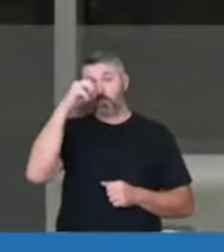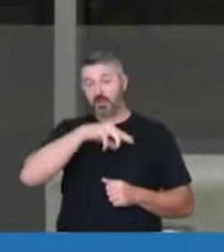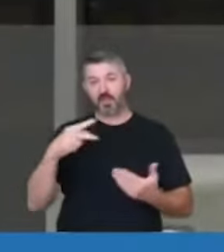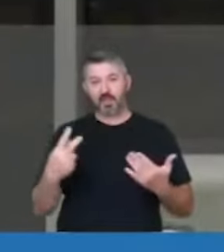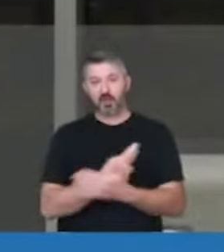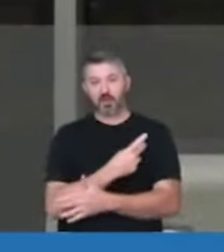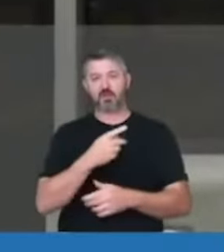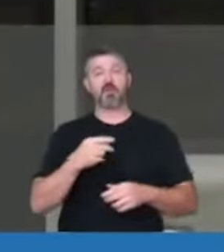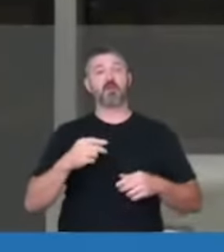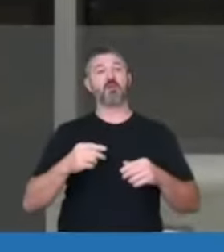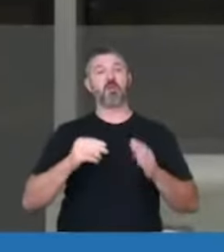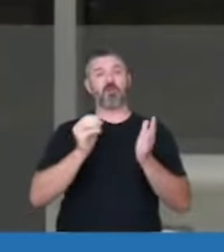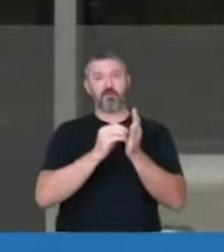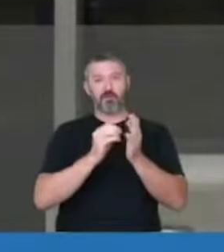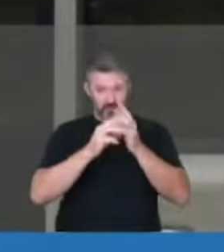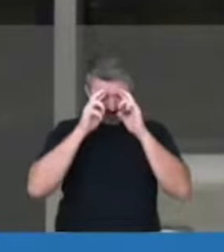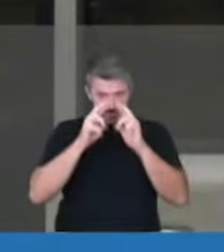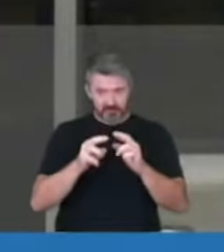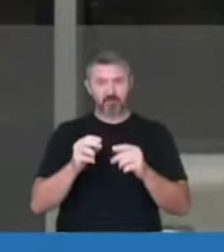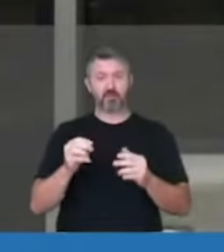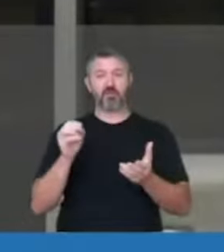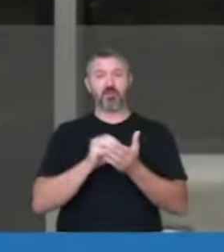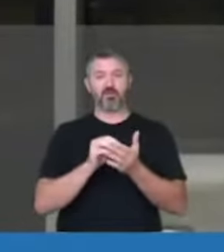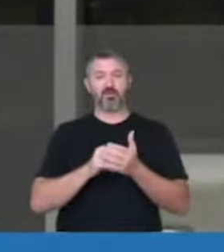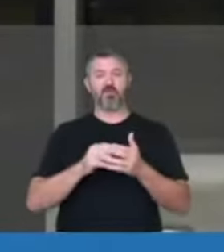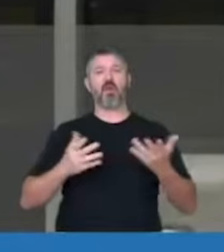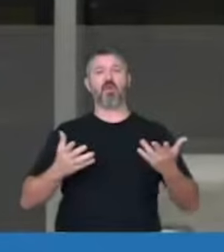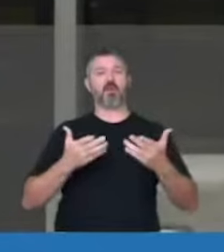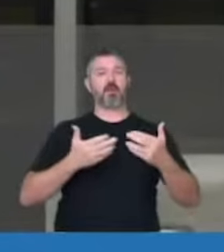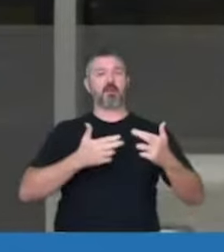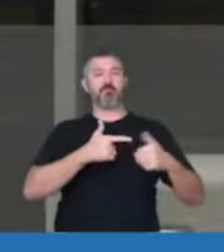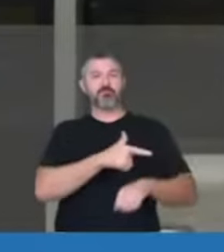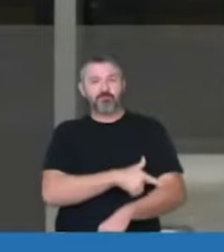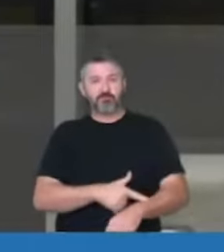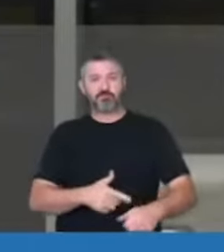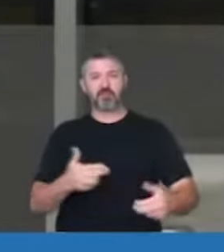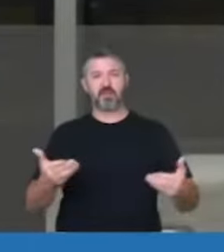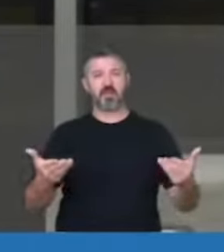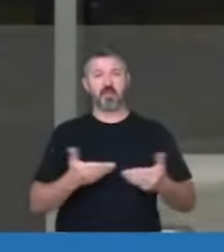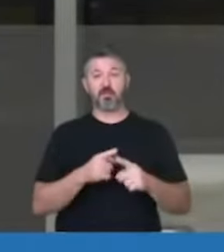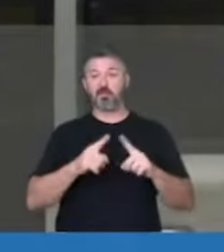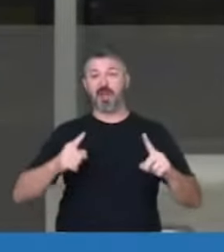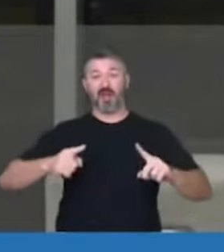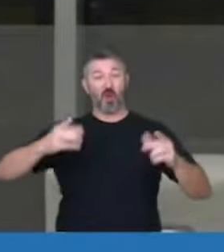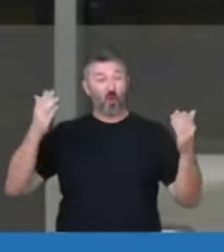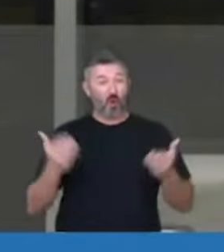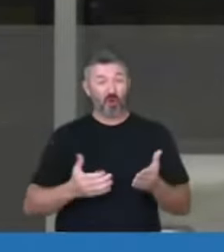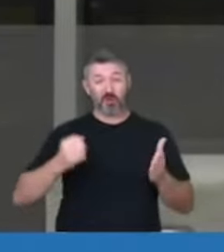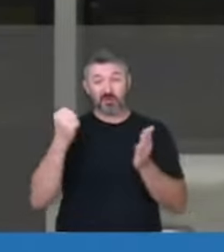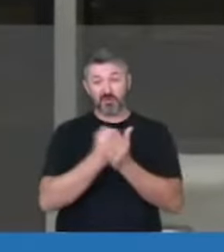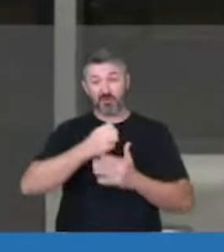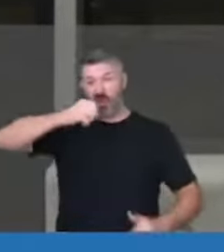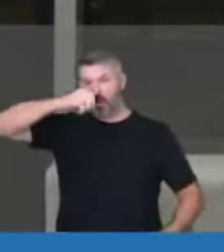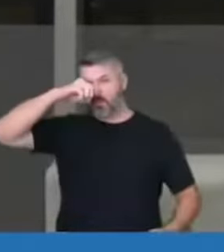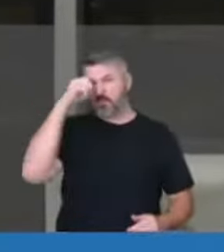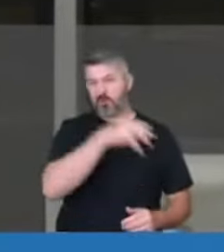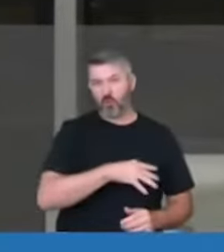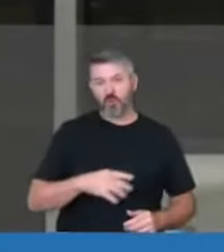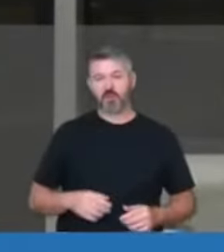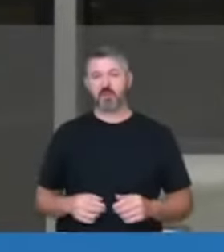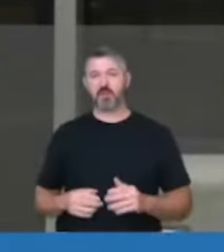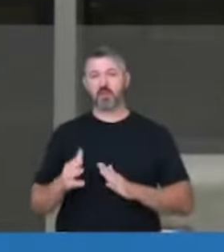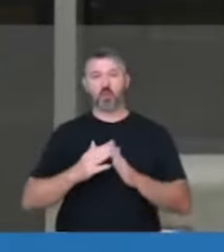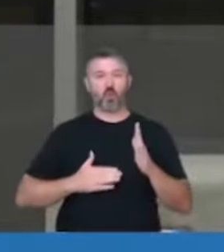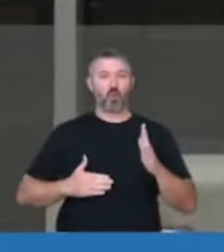falta de respeito, da ausência da diplomacia, mas hoje foi um dia marcado pela brutalidade em quase